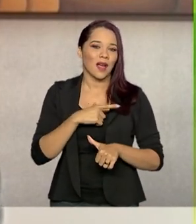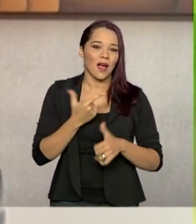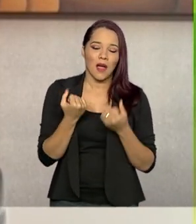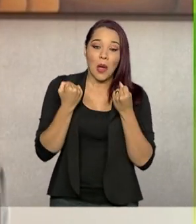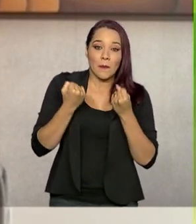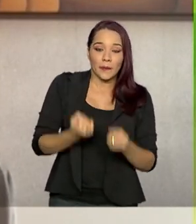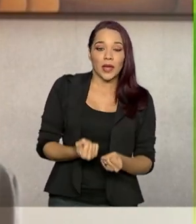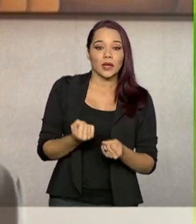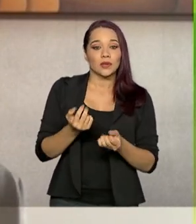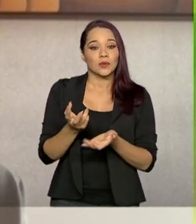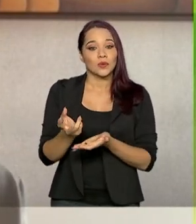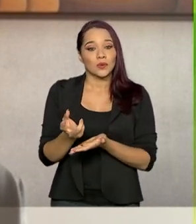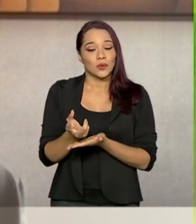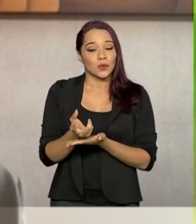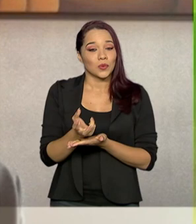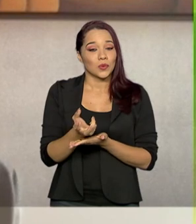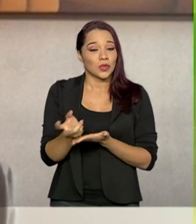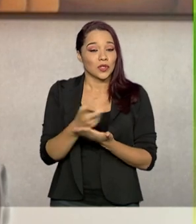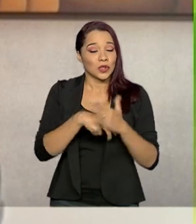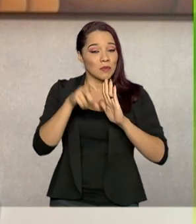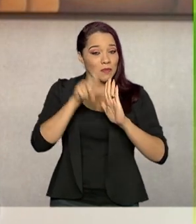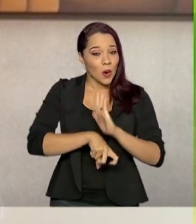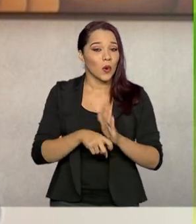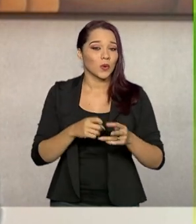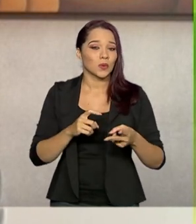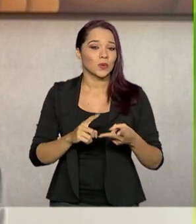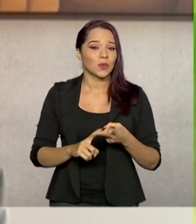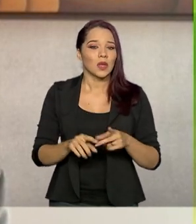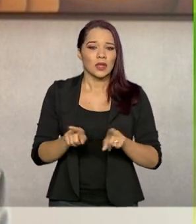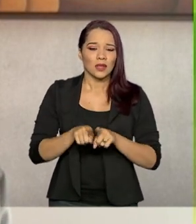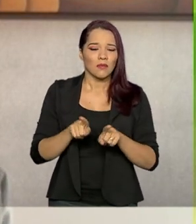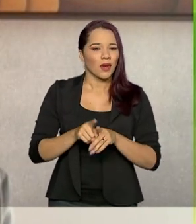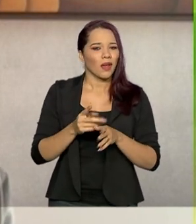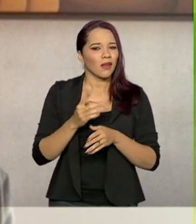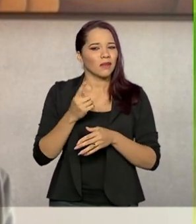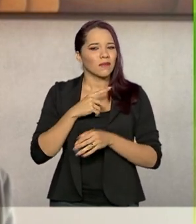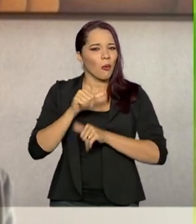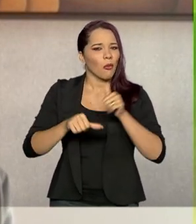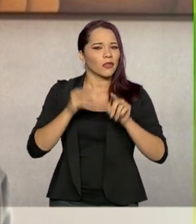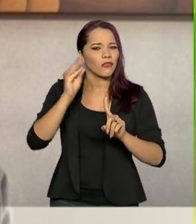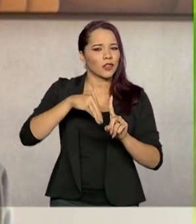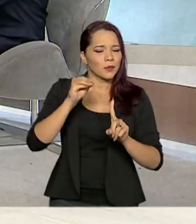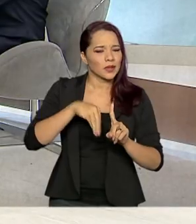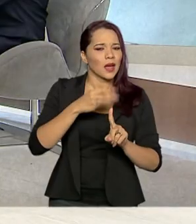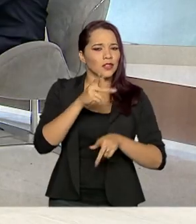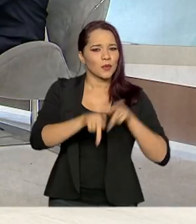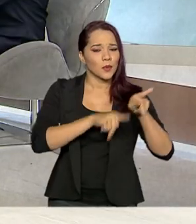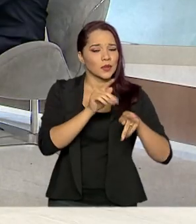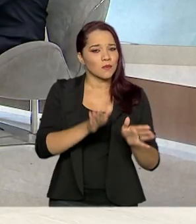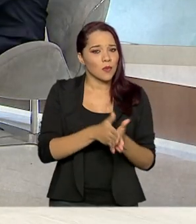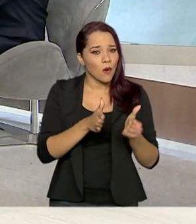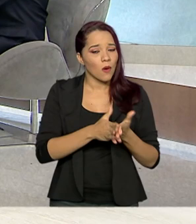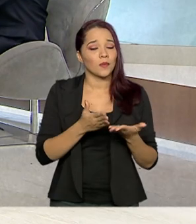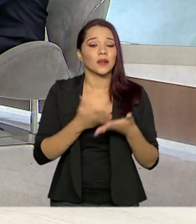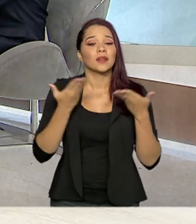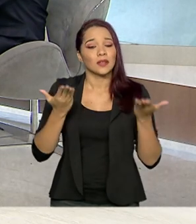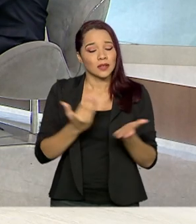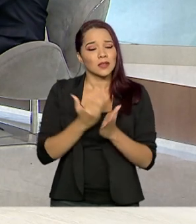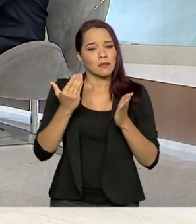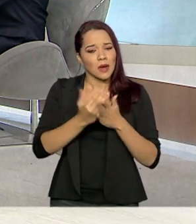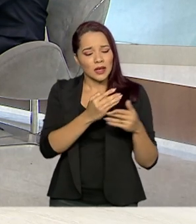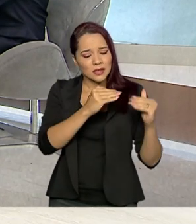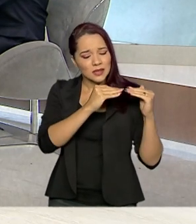carga tributária, uma alteração que não implique maior vulnerabilidade da população de baixa renda e que, portanto, seja mais